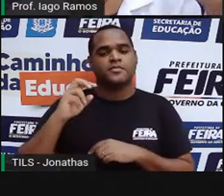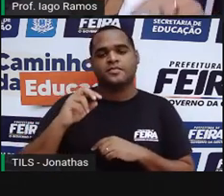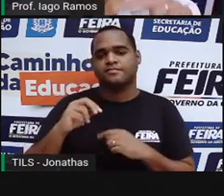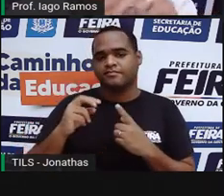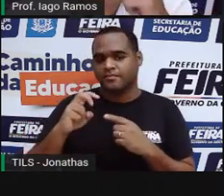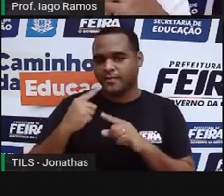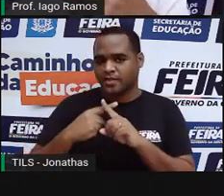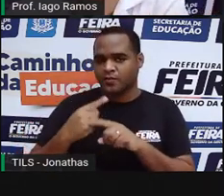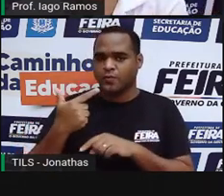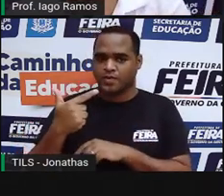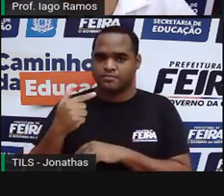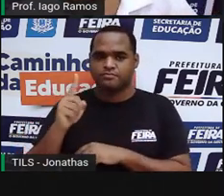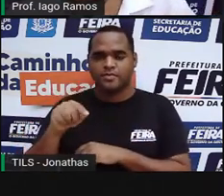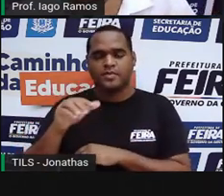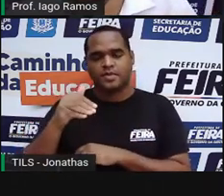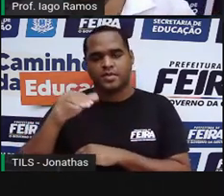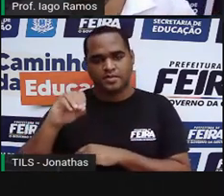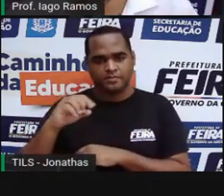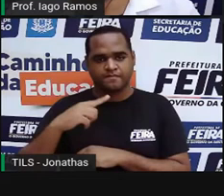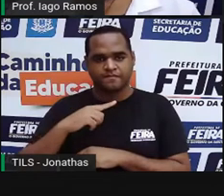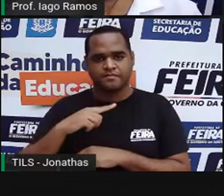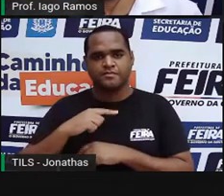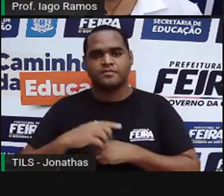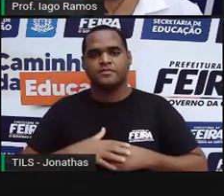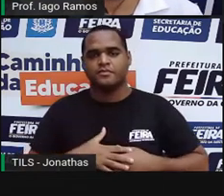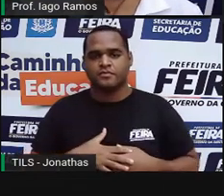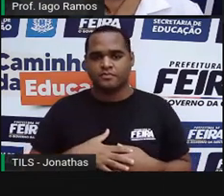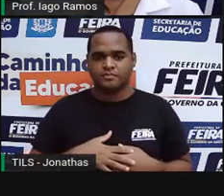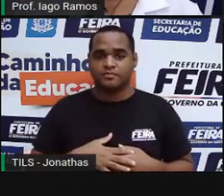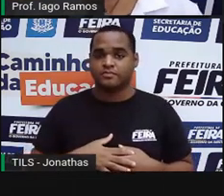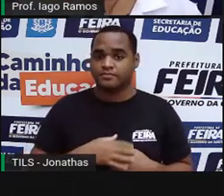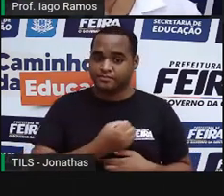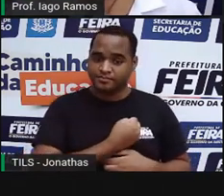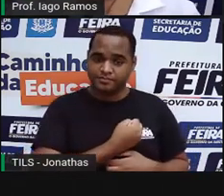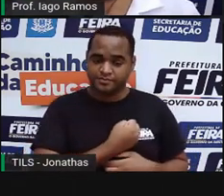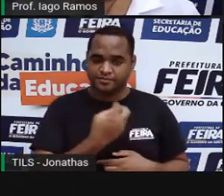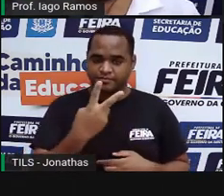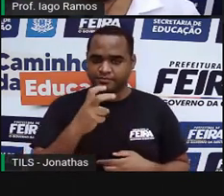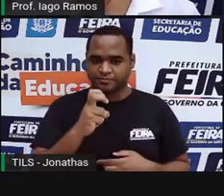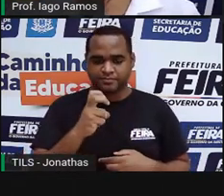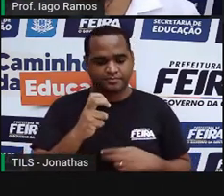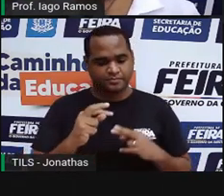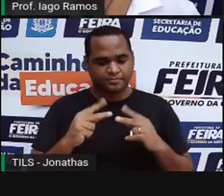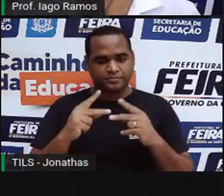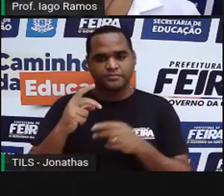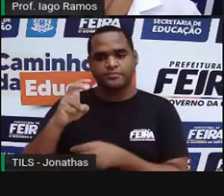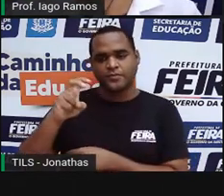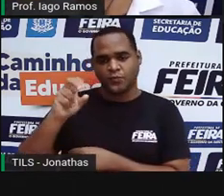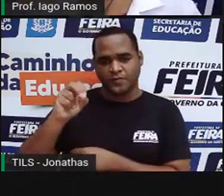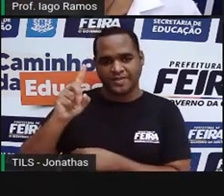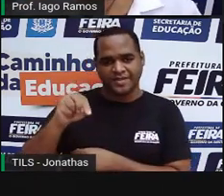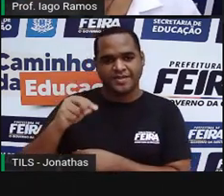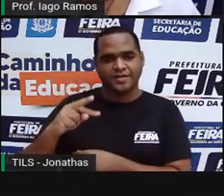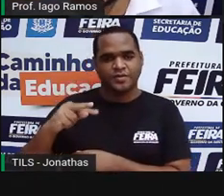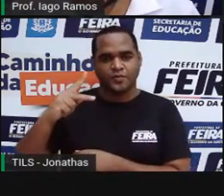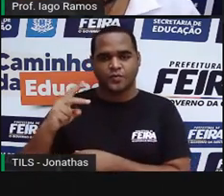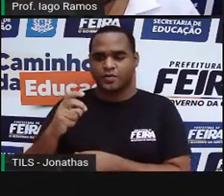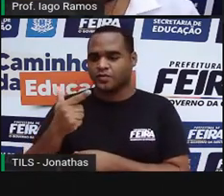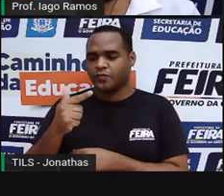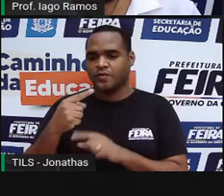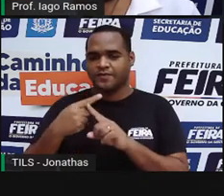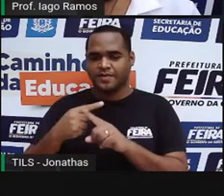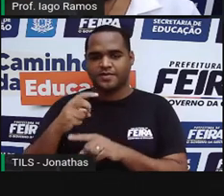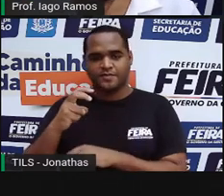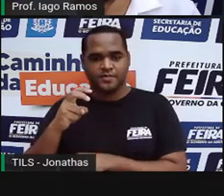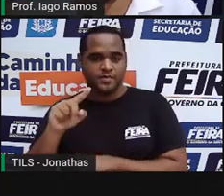5 vezes 2 é 10. Do número 25 para o número 50 é o dobro. 2 vezes 25